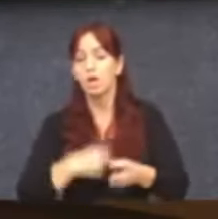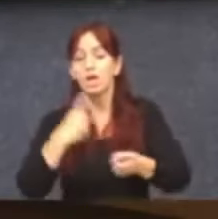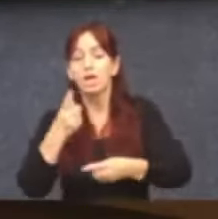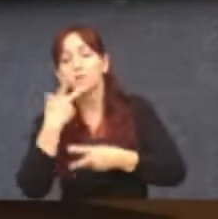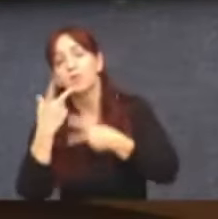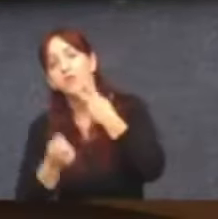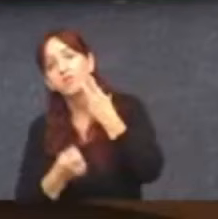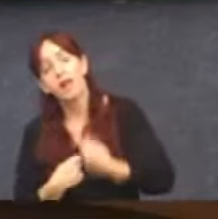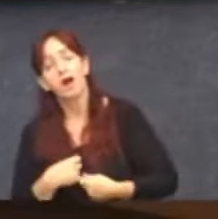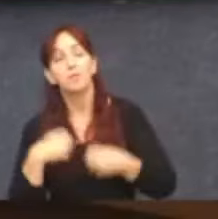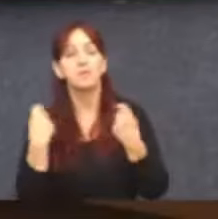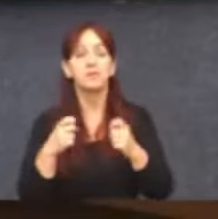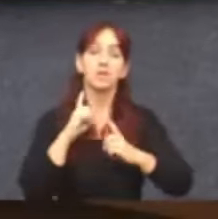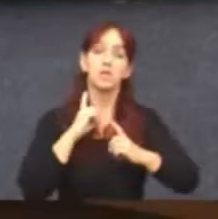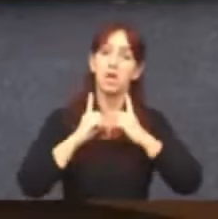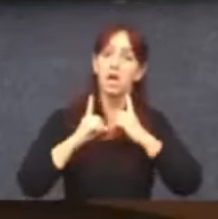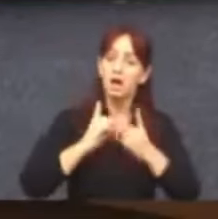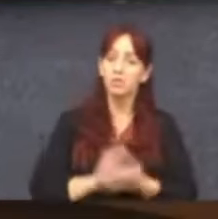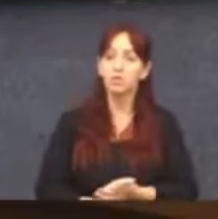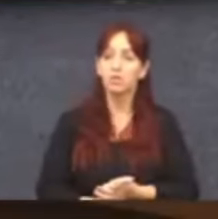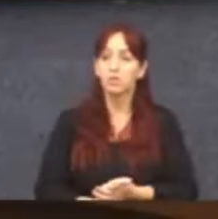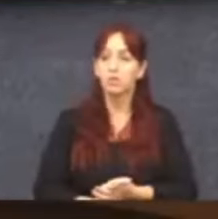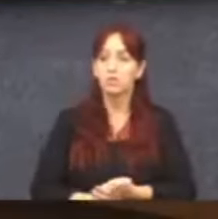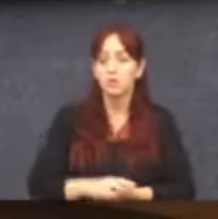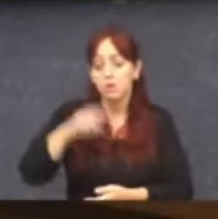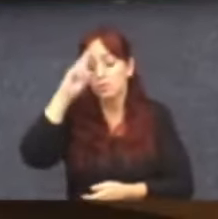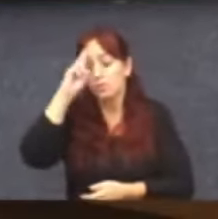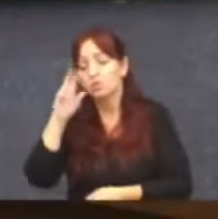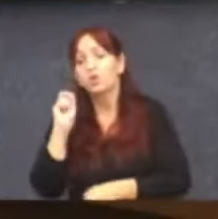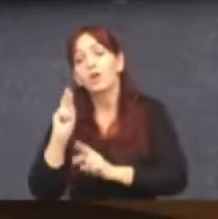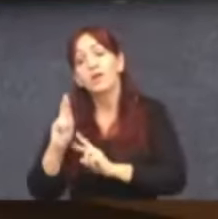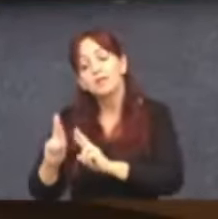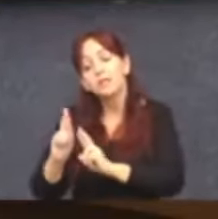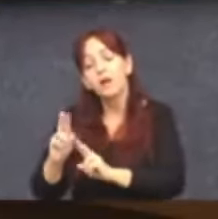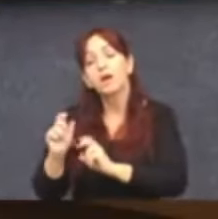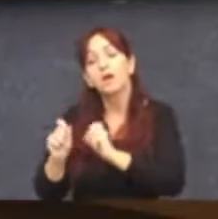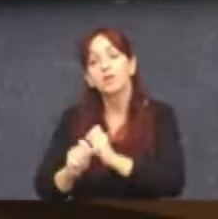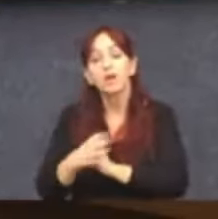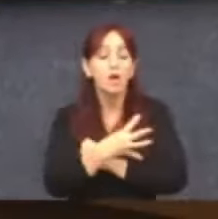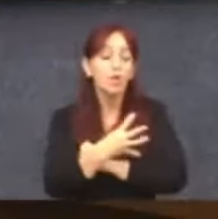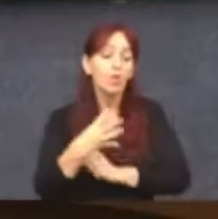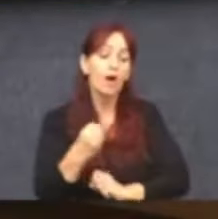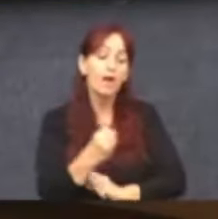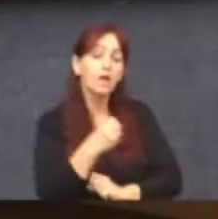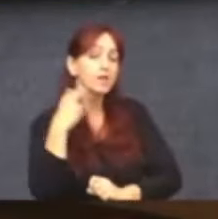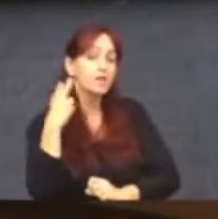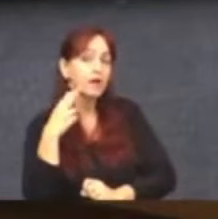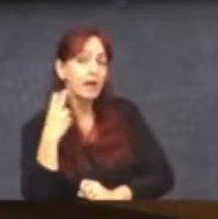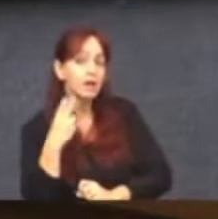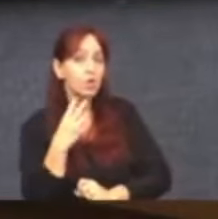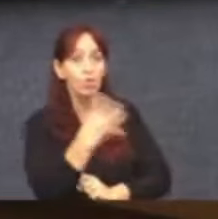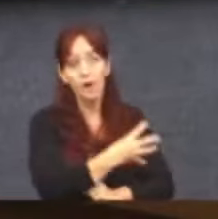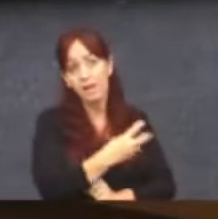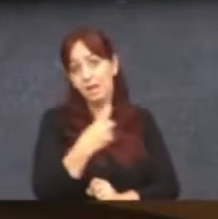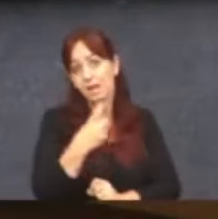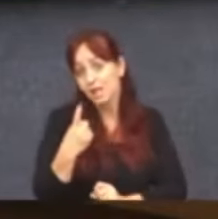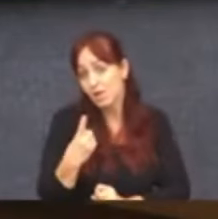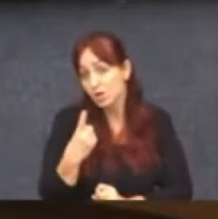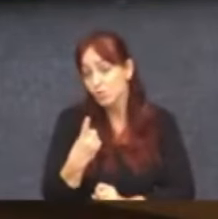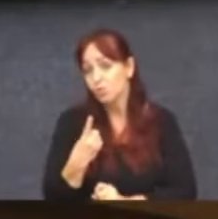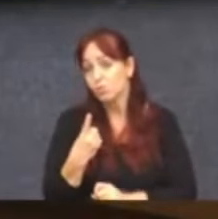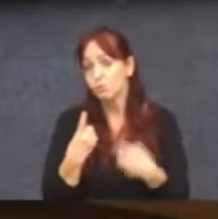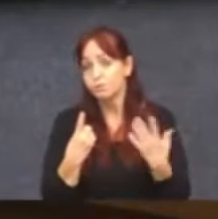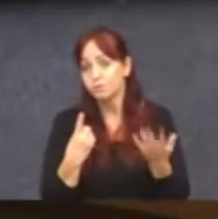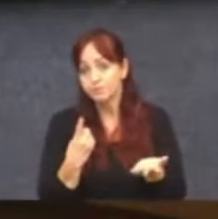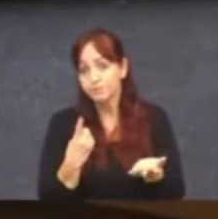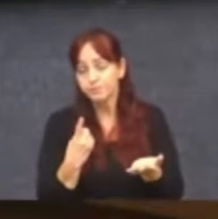falar aqui de diálogo. Se o senhor espera, na verdade, 40 vereadores, 41 aqui, que vão dar amém para o senhor